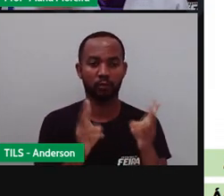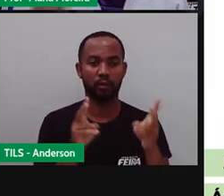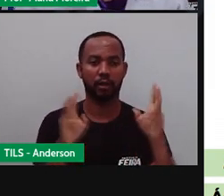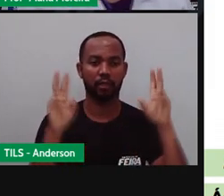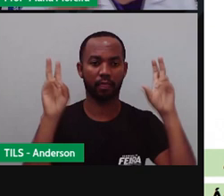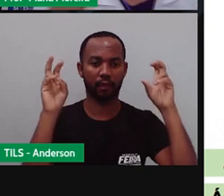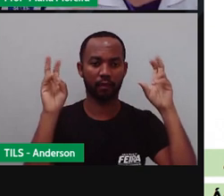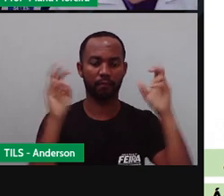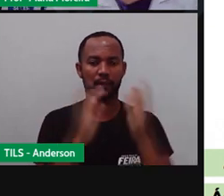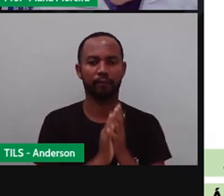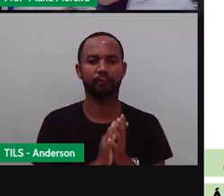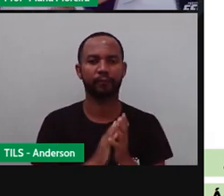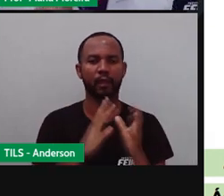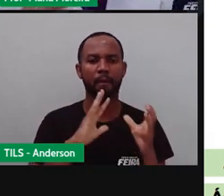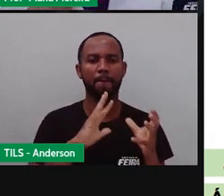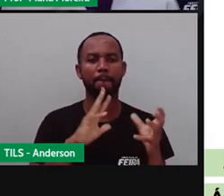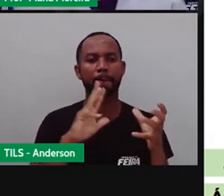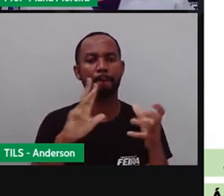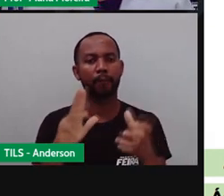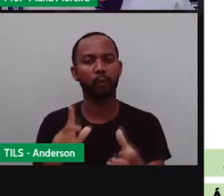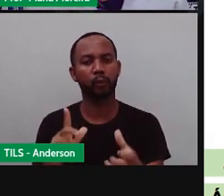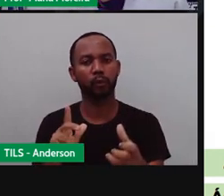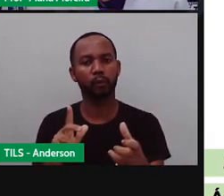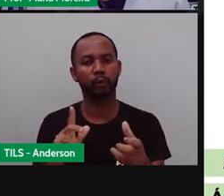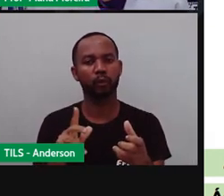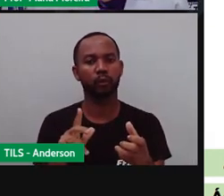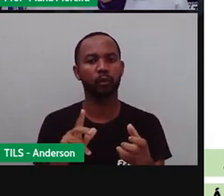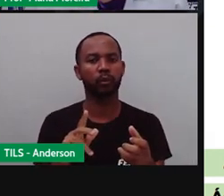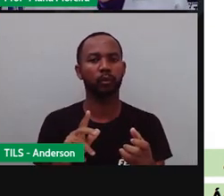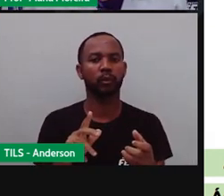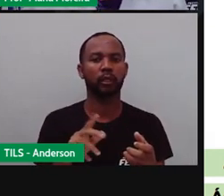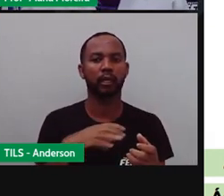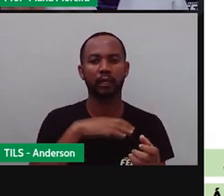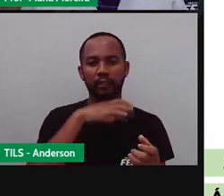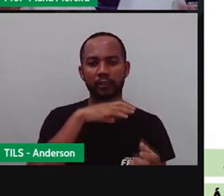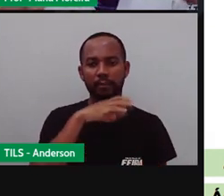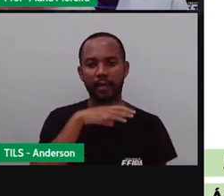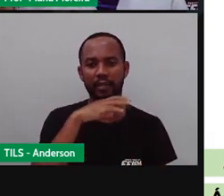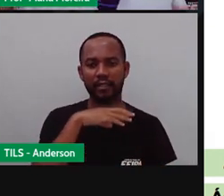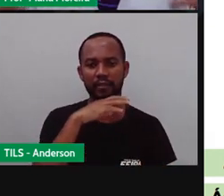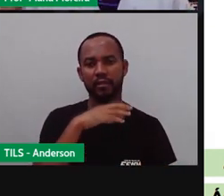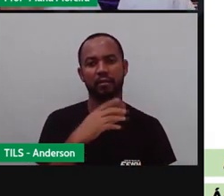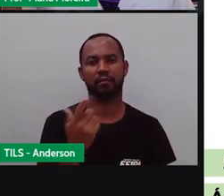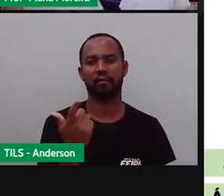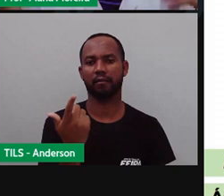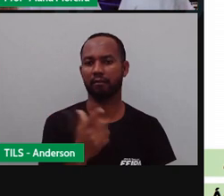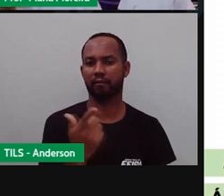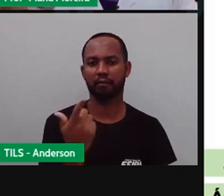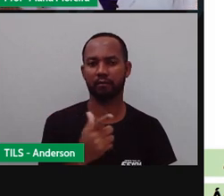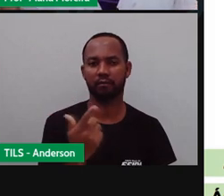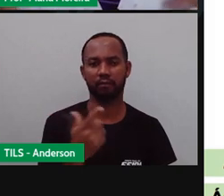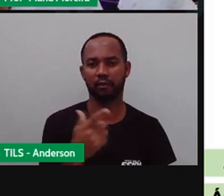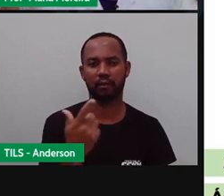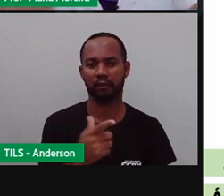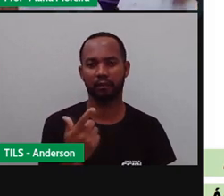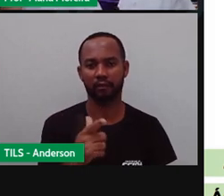o quê? Mundo dos invertebrados, né? Já estão aí bem